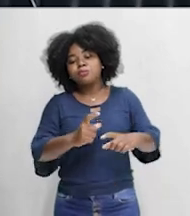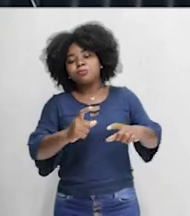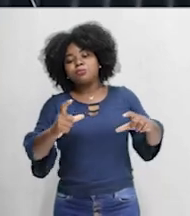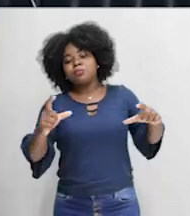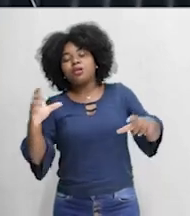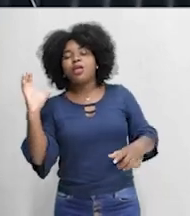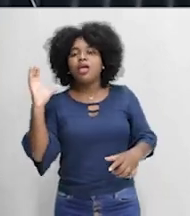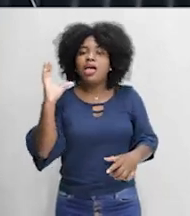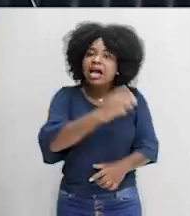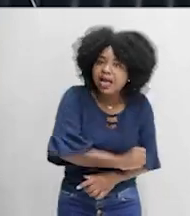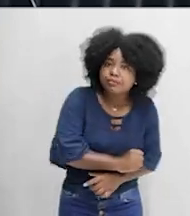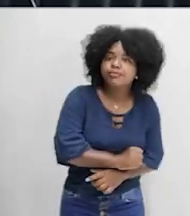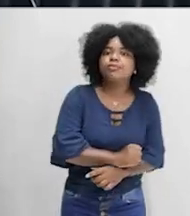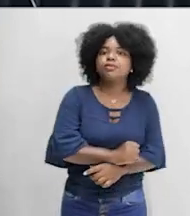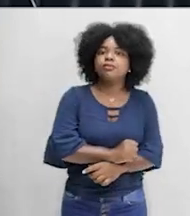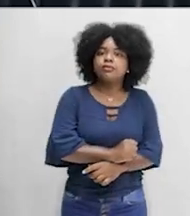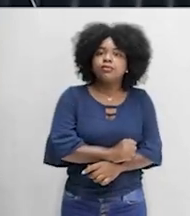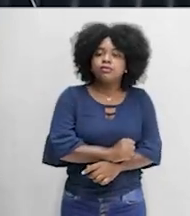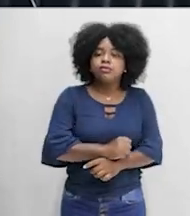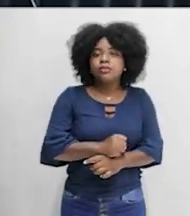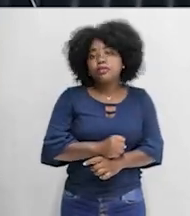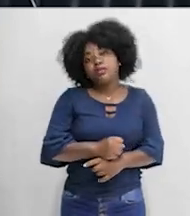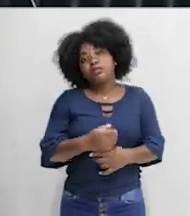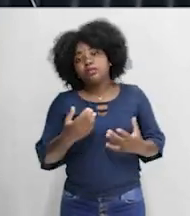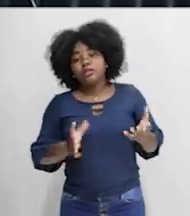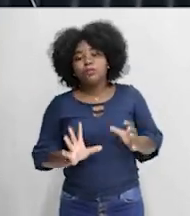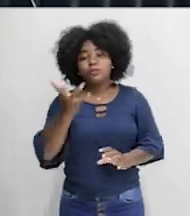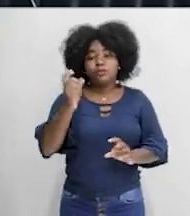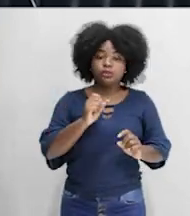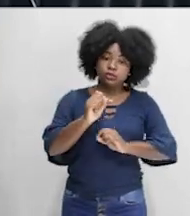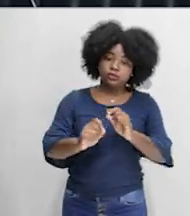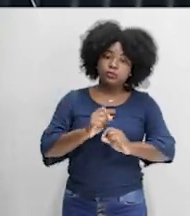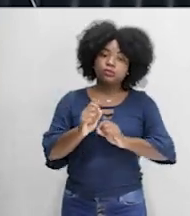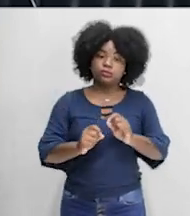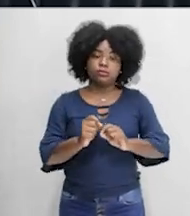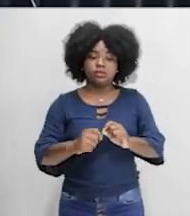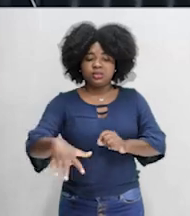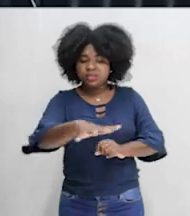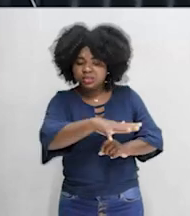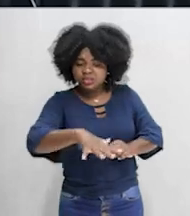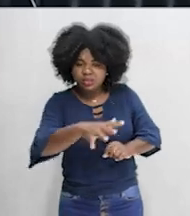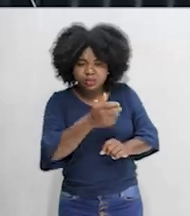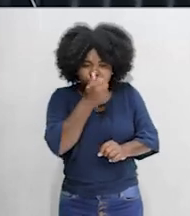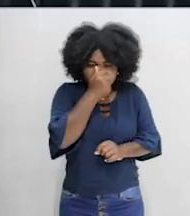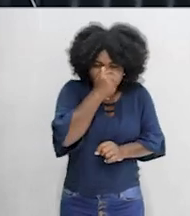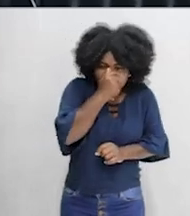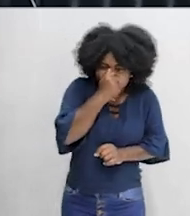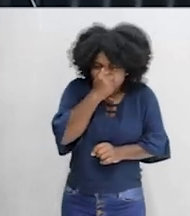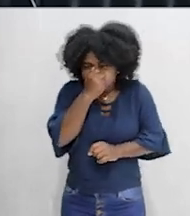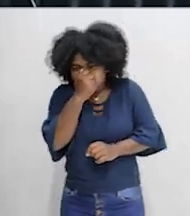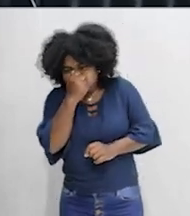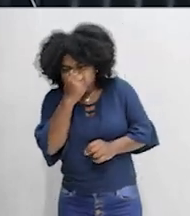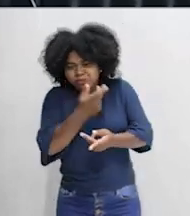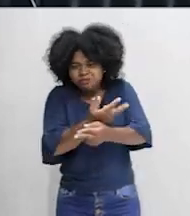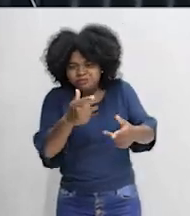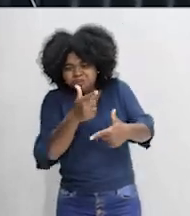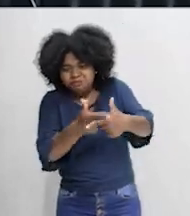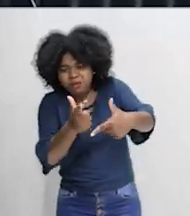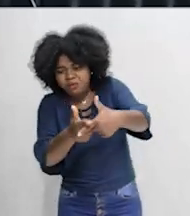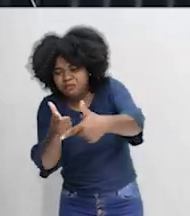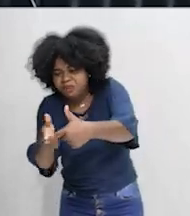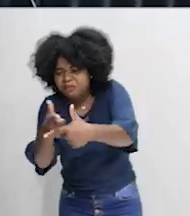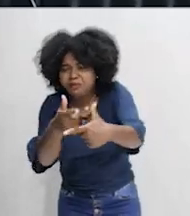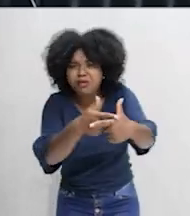rápida e desordenada, né? E isso vai gerar uma pressão sobre esses espaços, ou seja, de degradação ambiental para habitação, saneamento